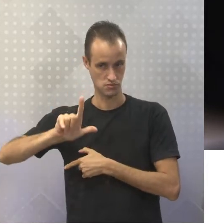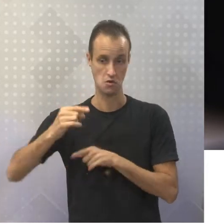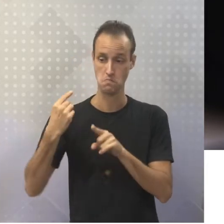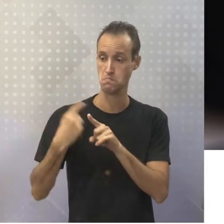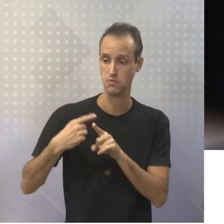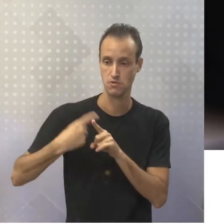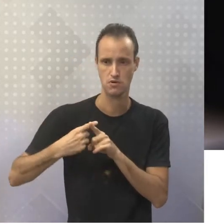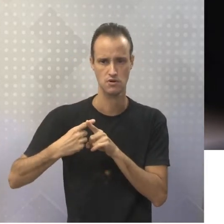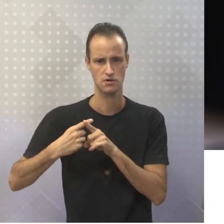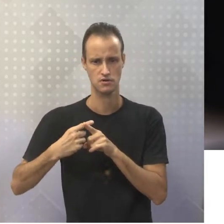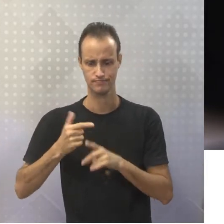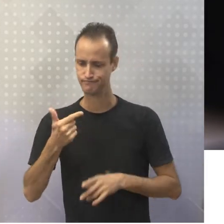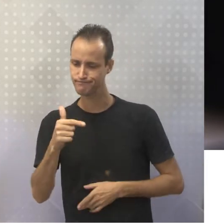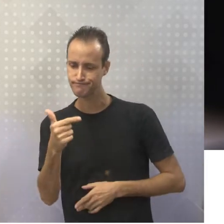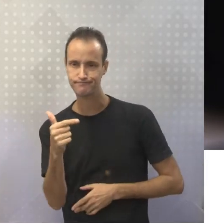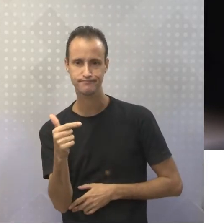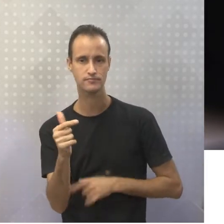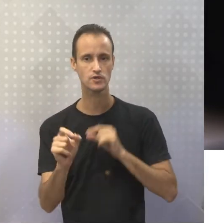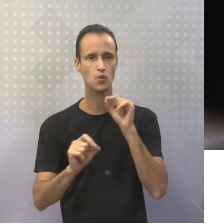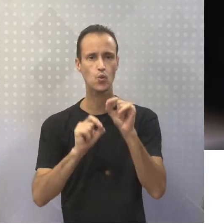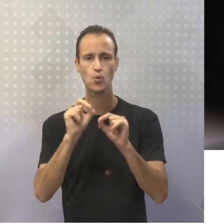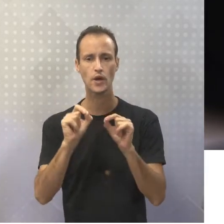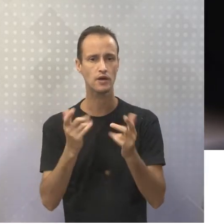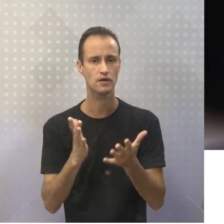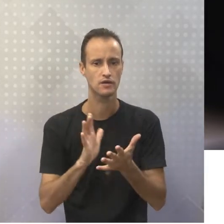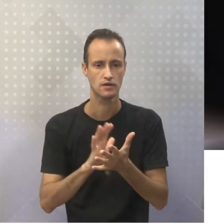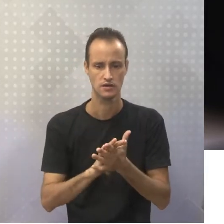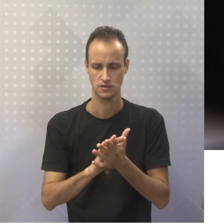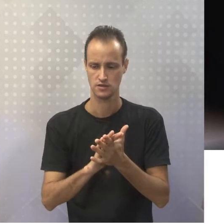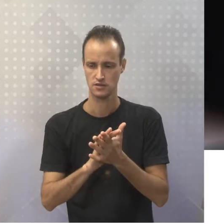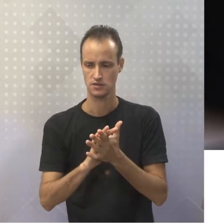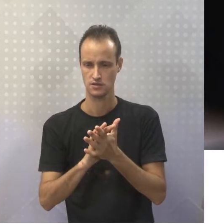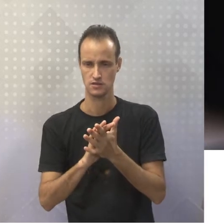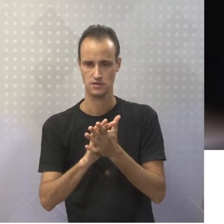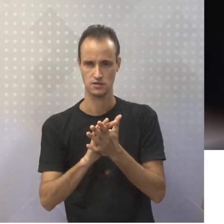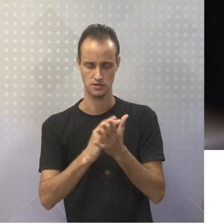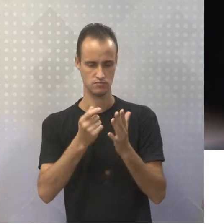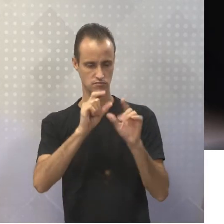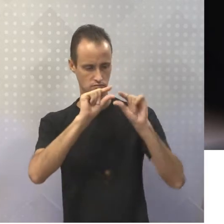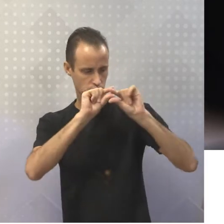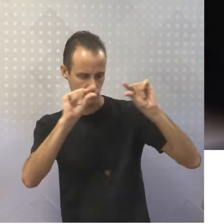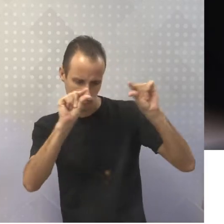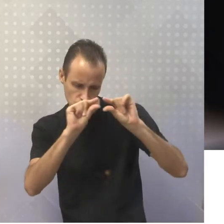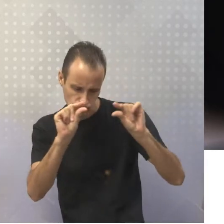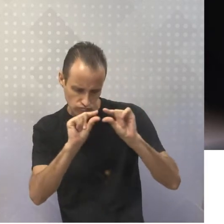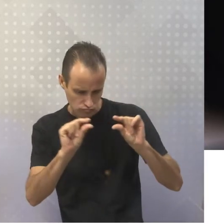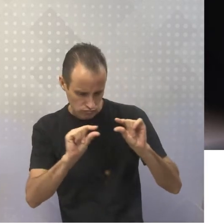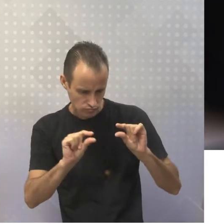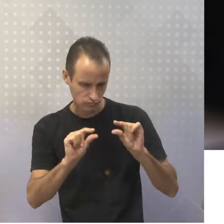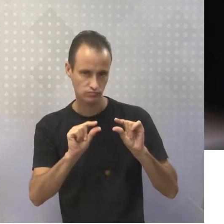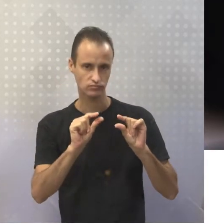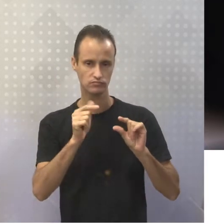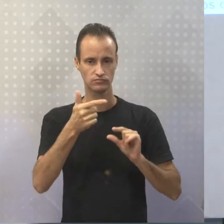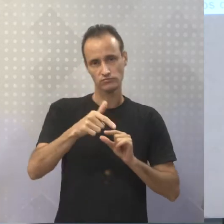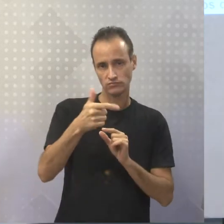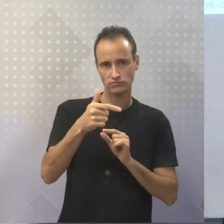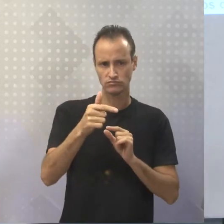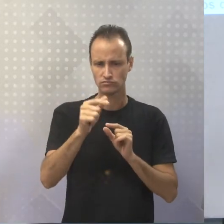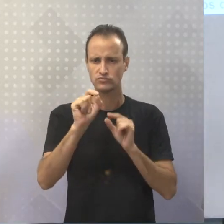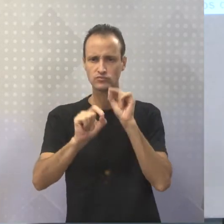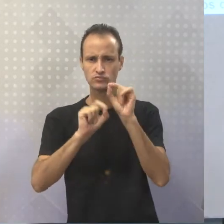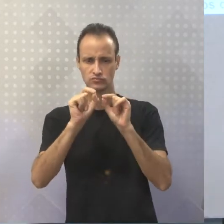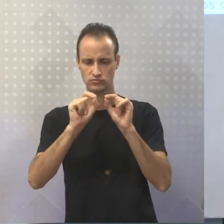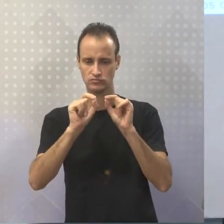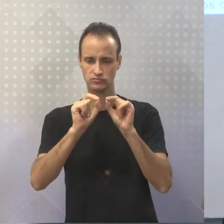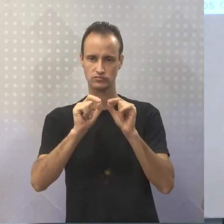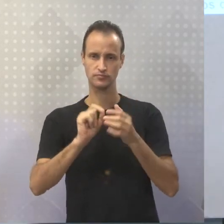Porque a gente não tem o predomínio dentro das palavras usadas, das frases construídas. A gente não tem o predomínio